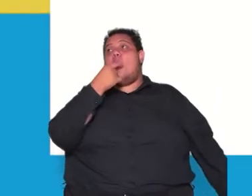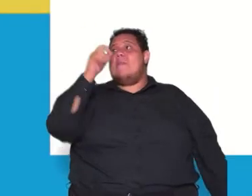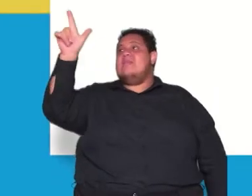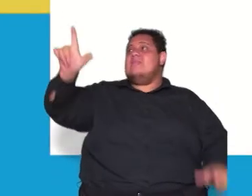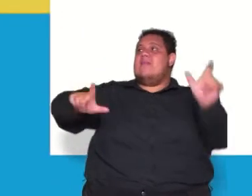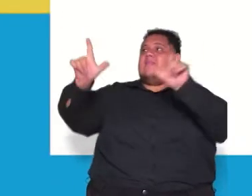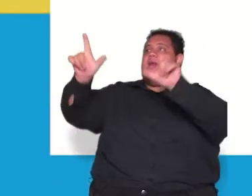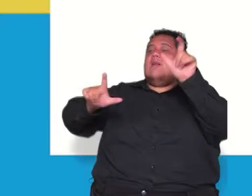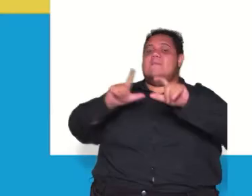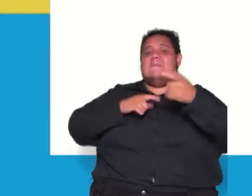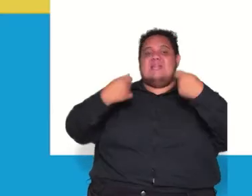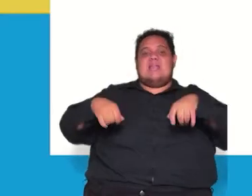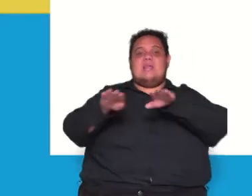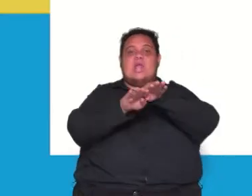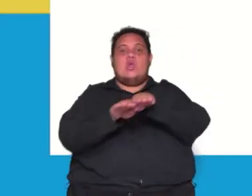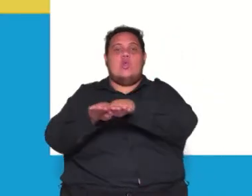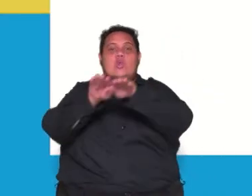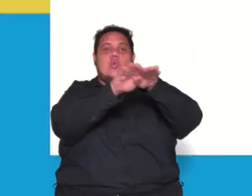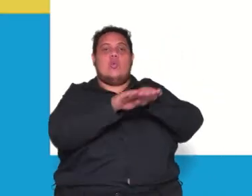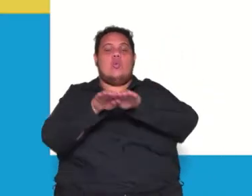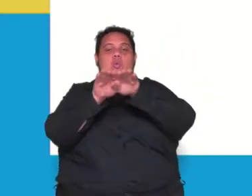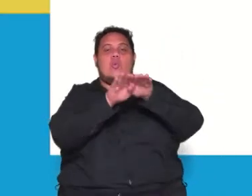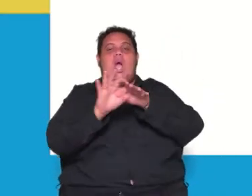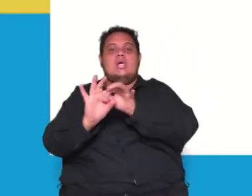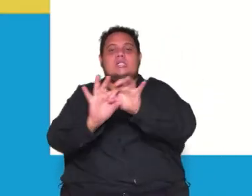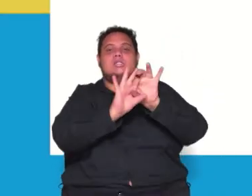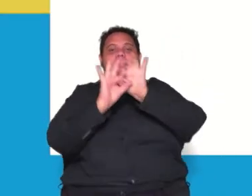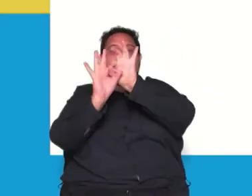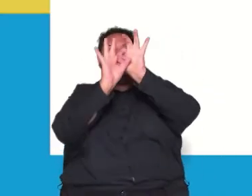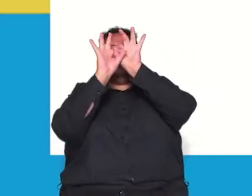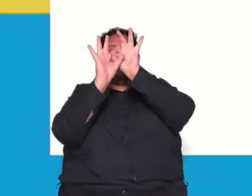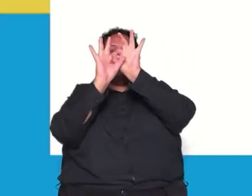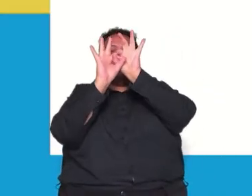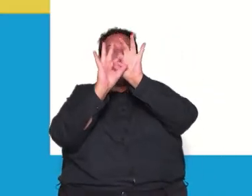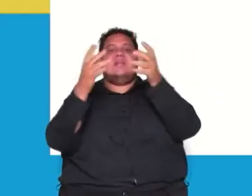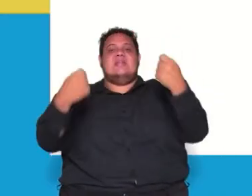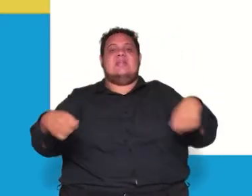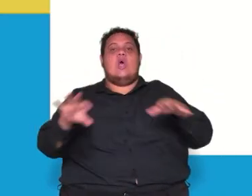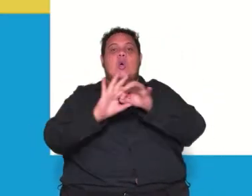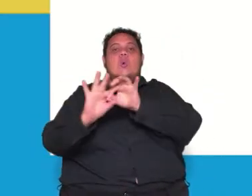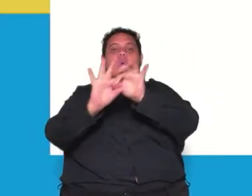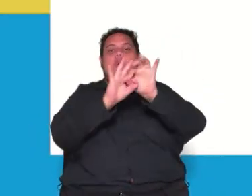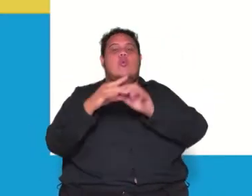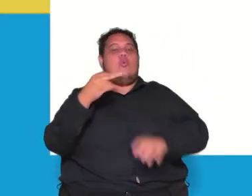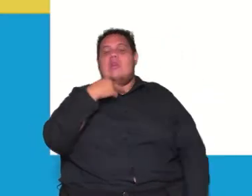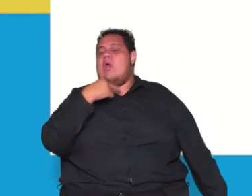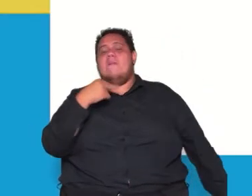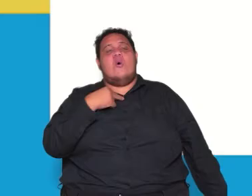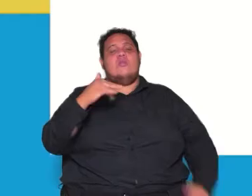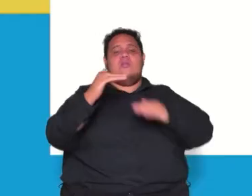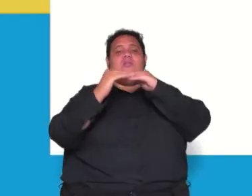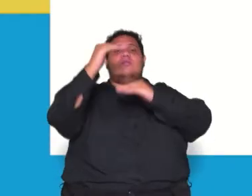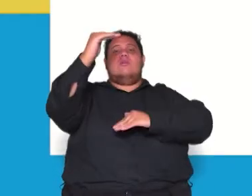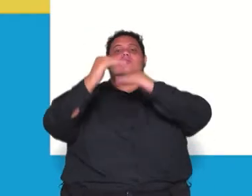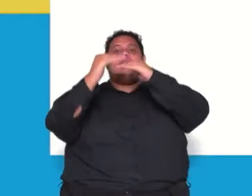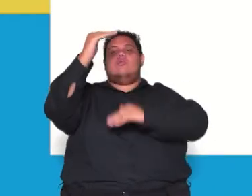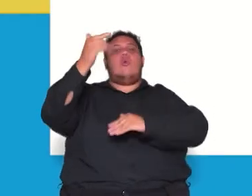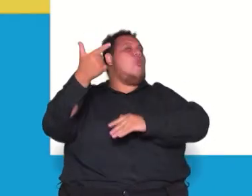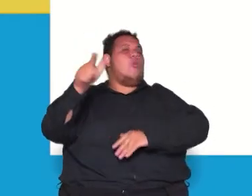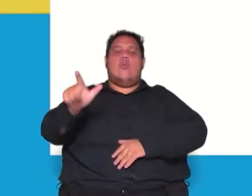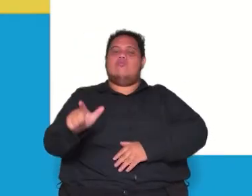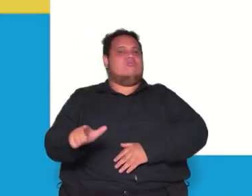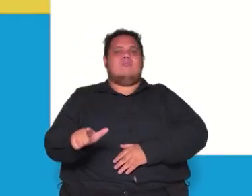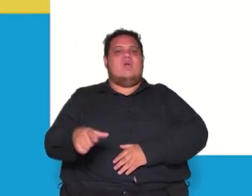iguais e harmônicos estar em harmonia um não pode estar acima do outro porque se